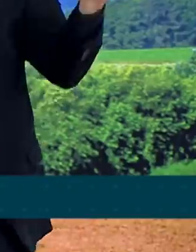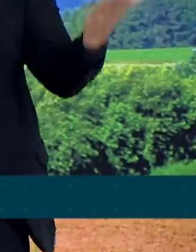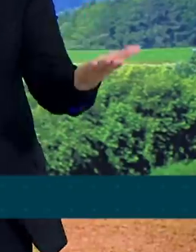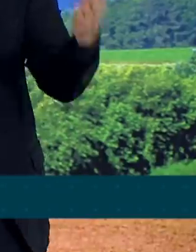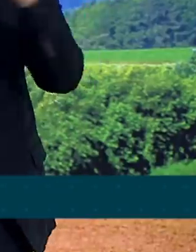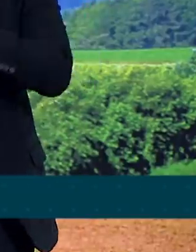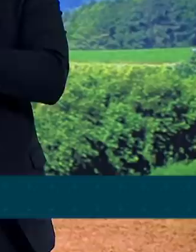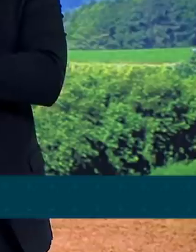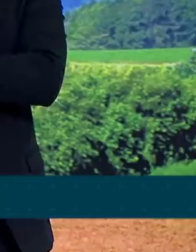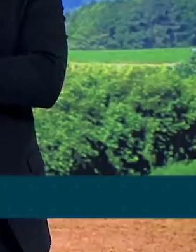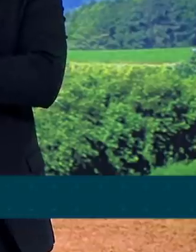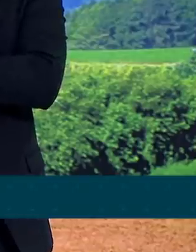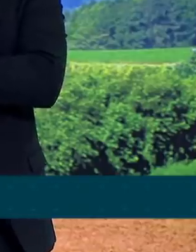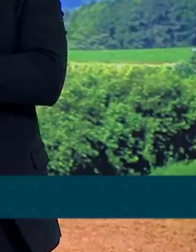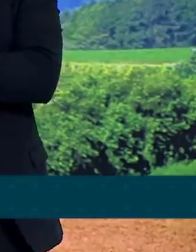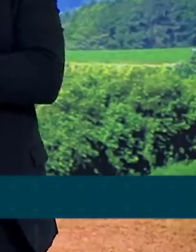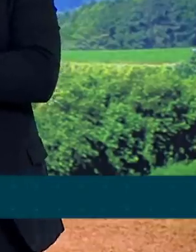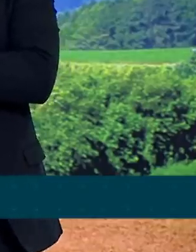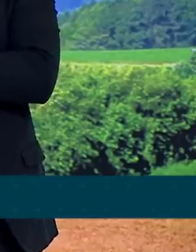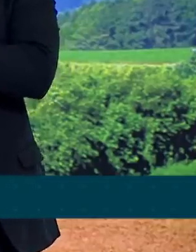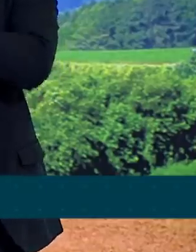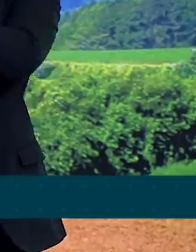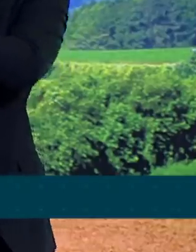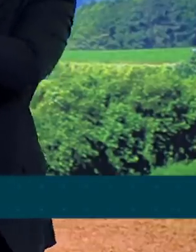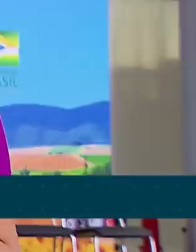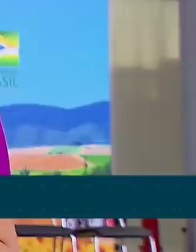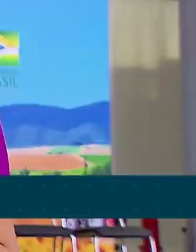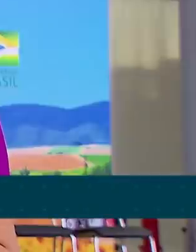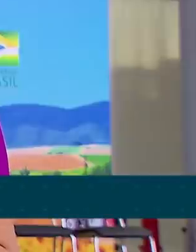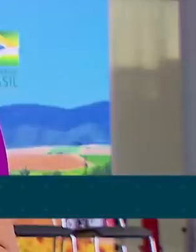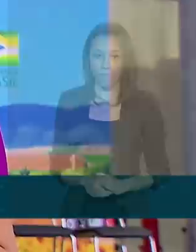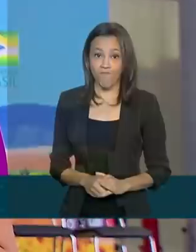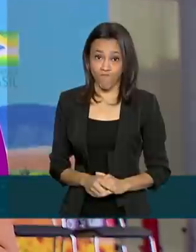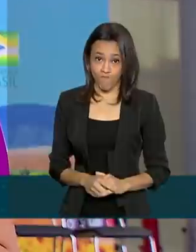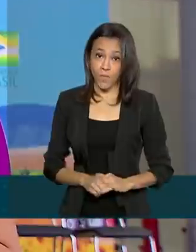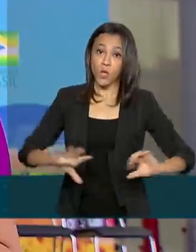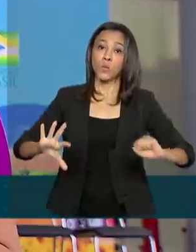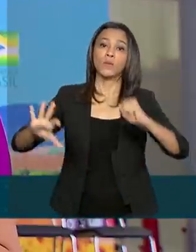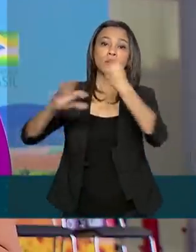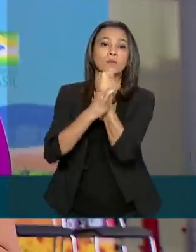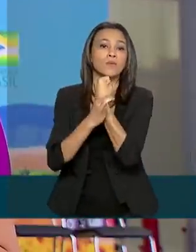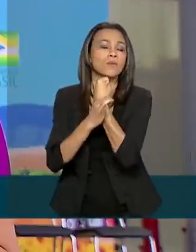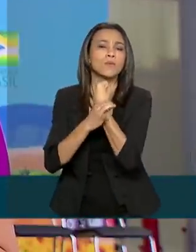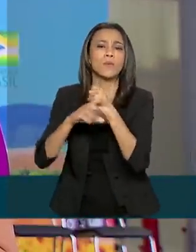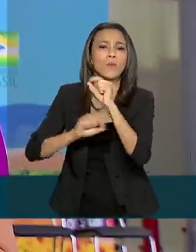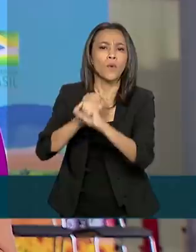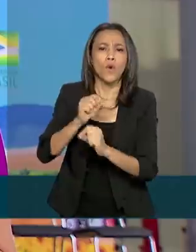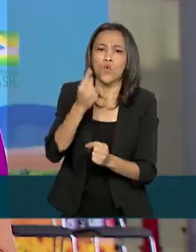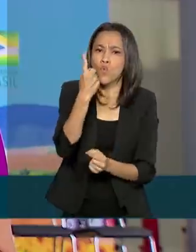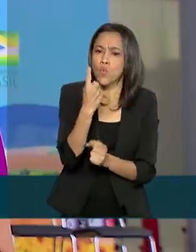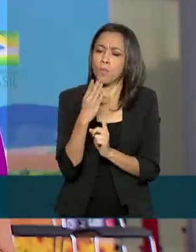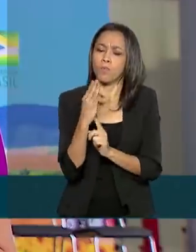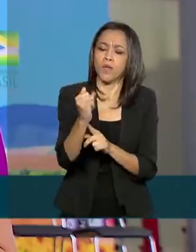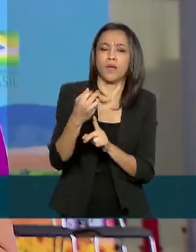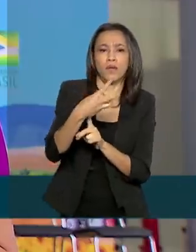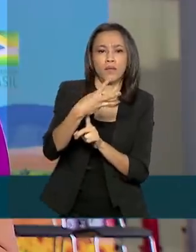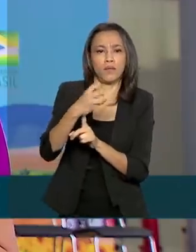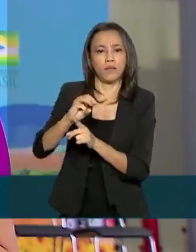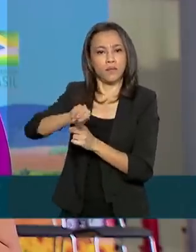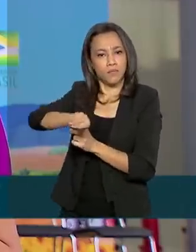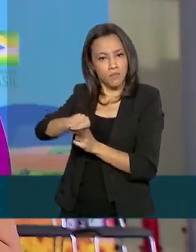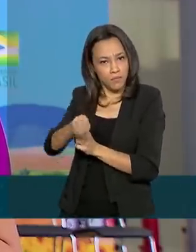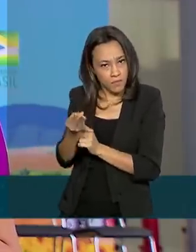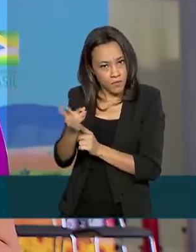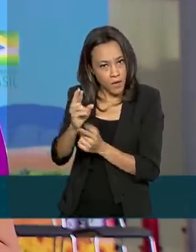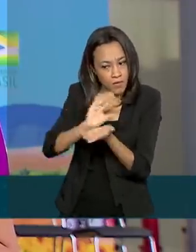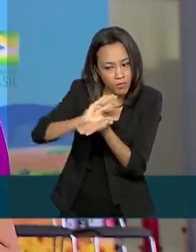,5% superior à safra passada. O Seguro Rural vai ter à disposição 1 bilhão e 300 milhões de reais.